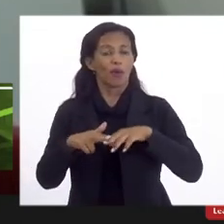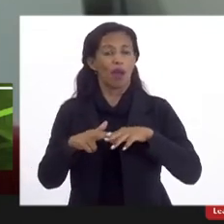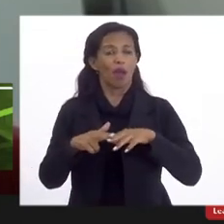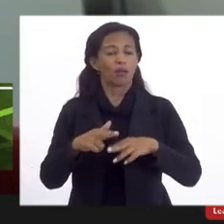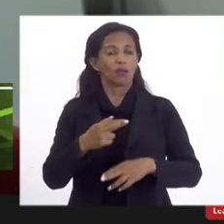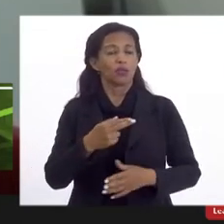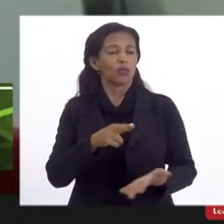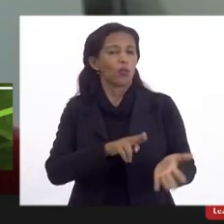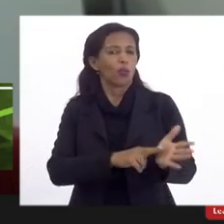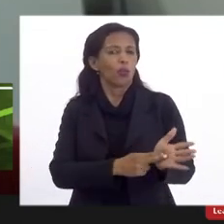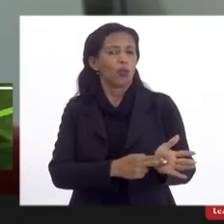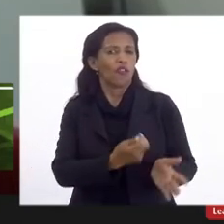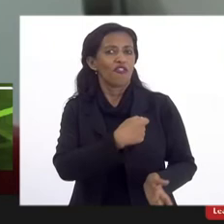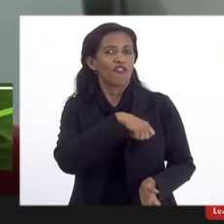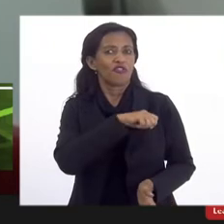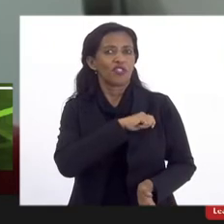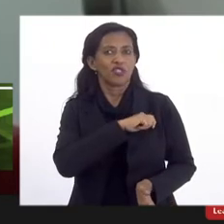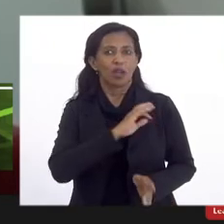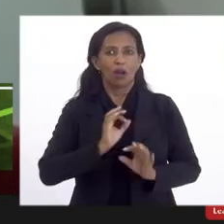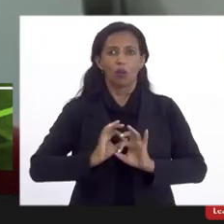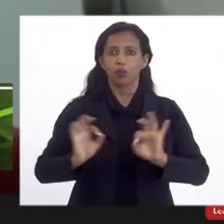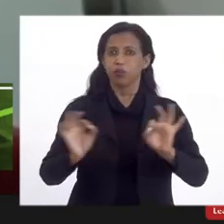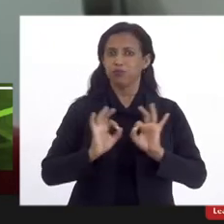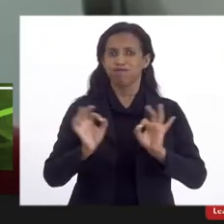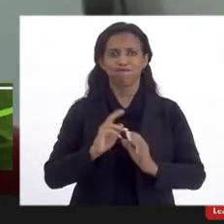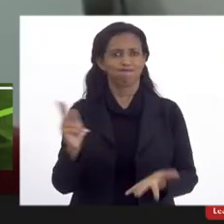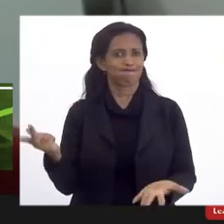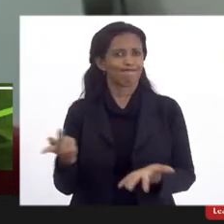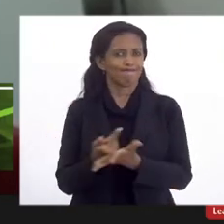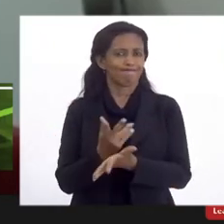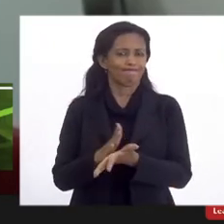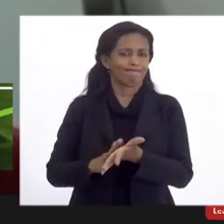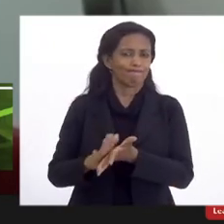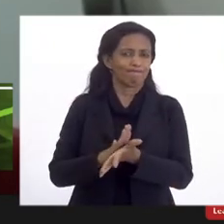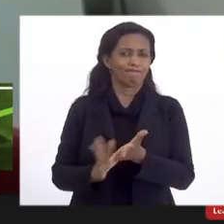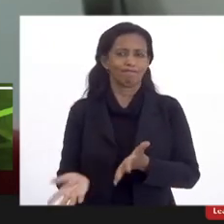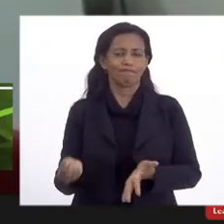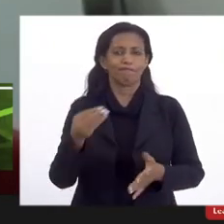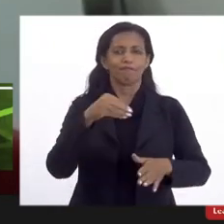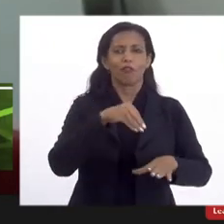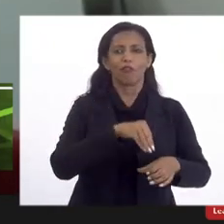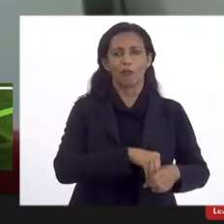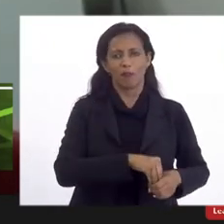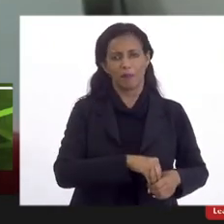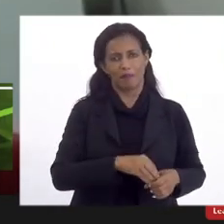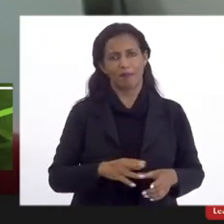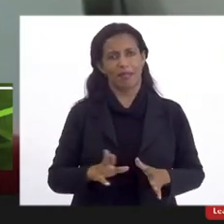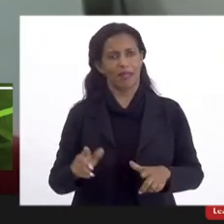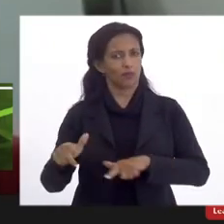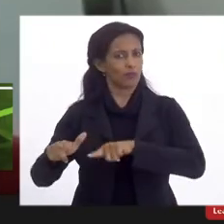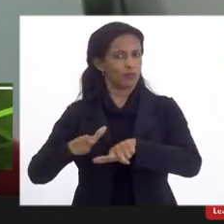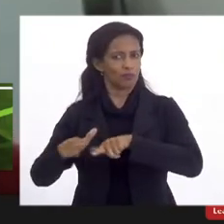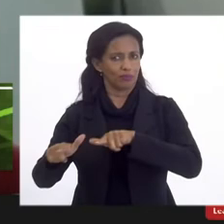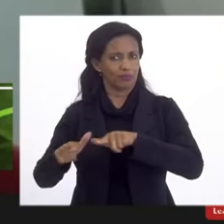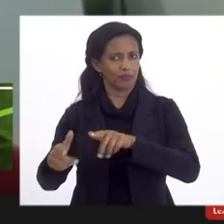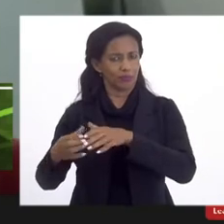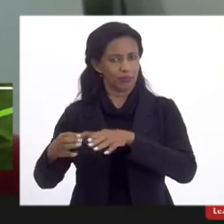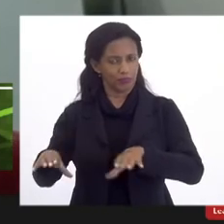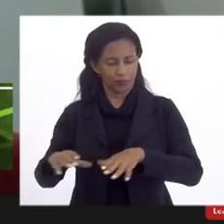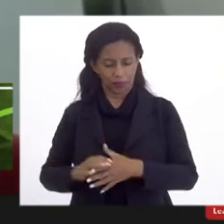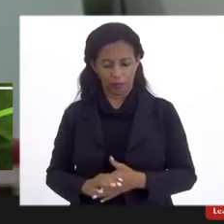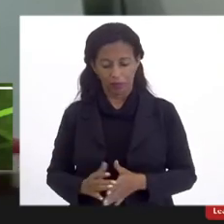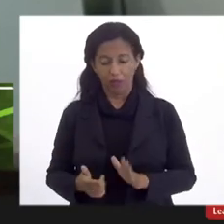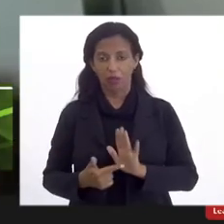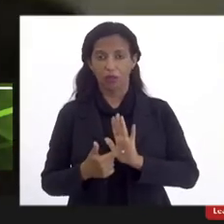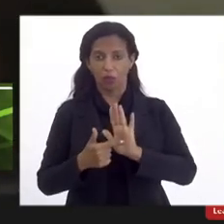recuperação fiscal, nem isso foi implementado para nós servidores. Então, vou mostrar